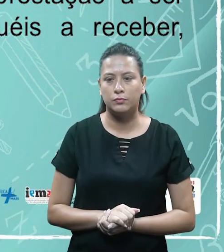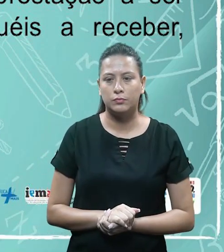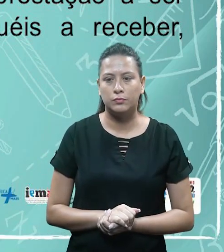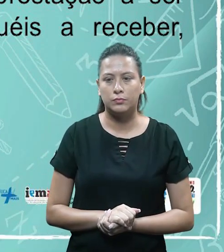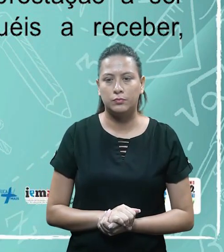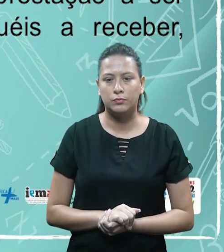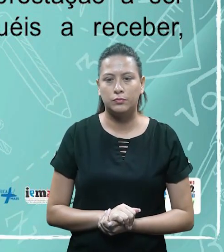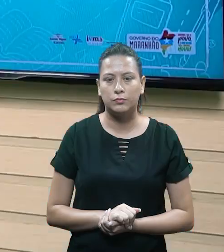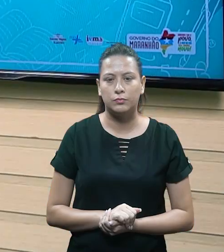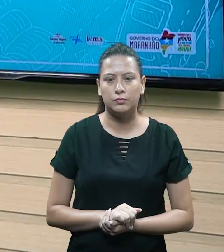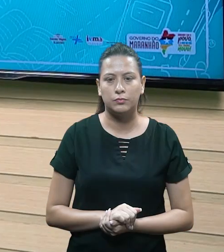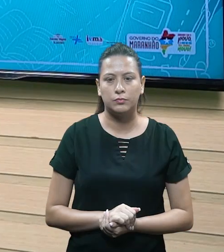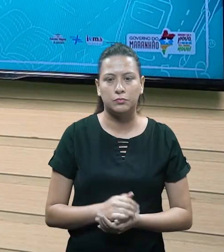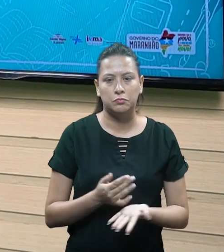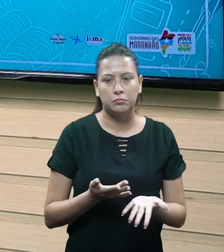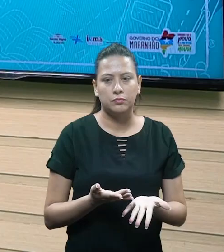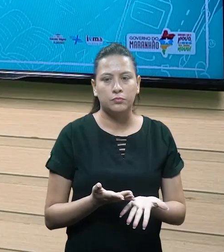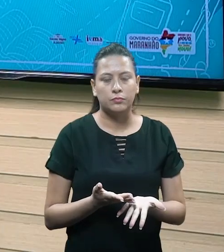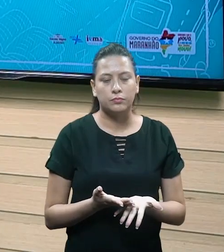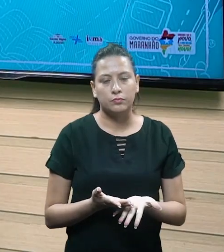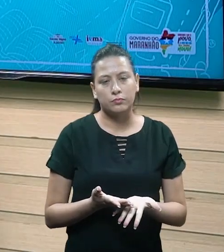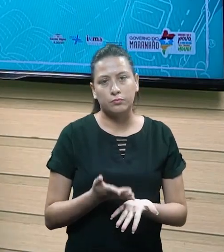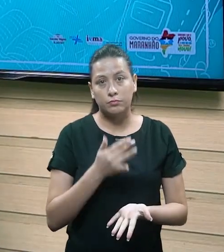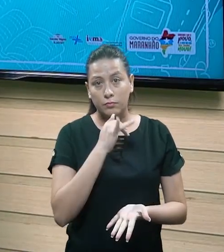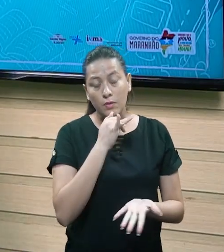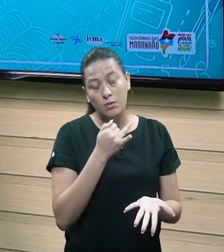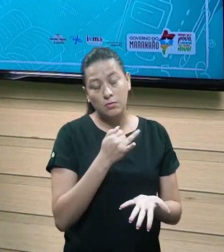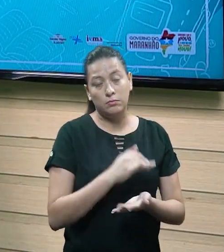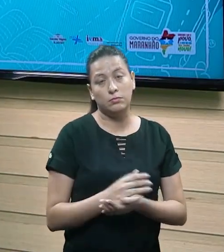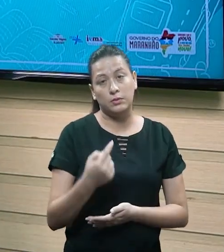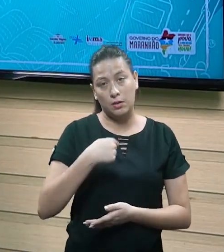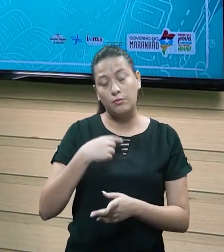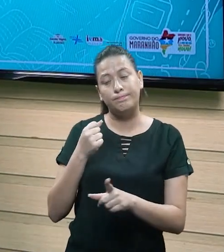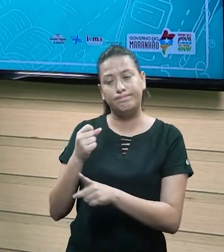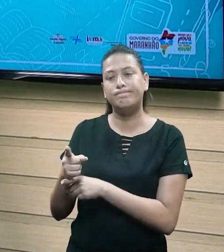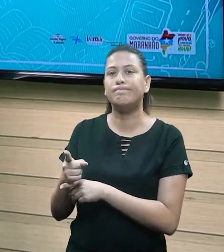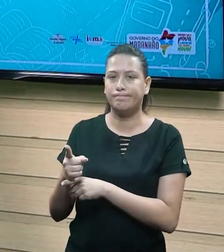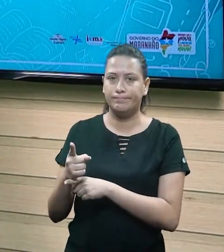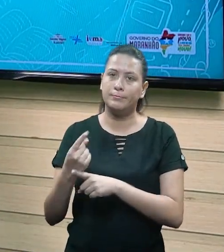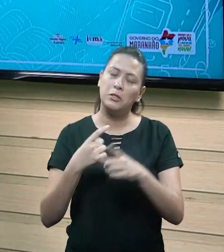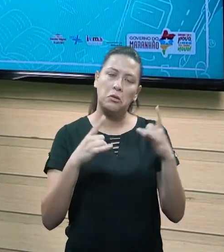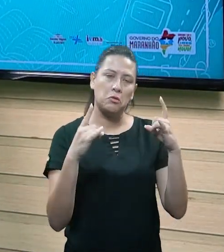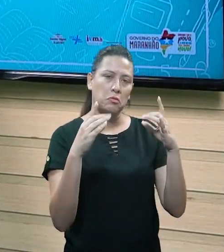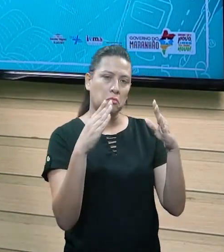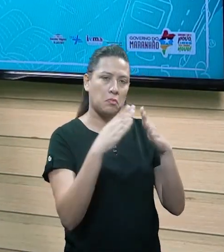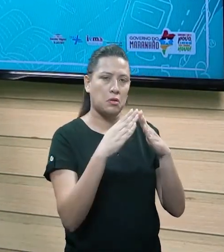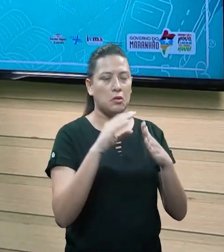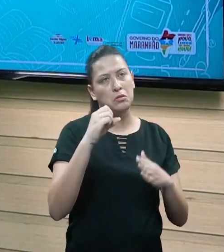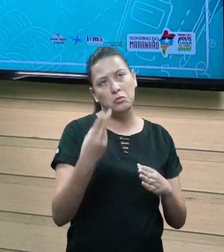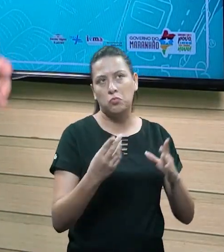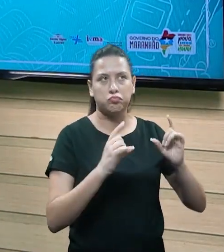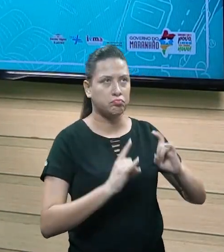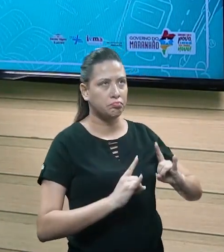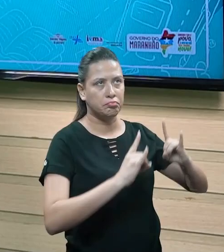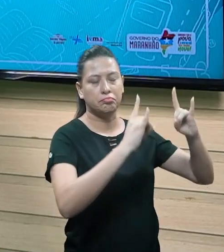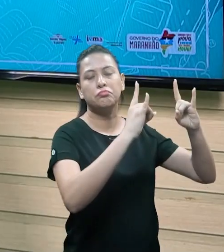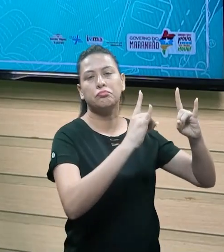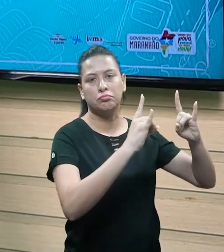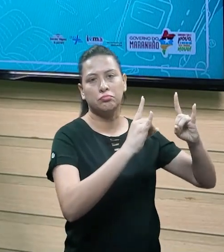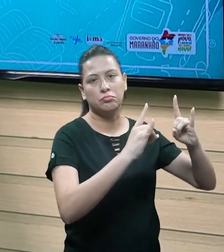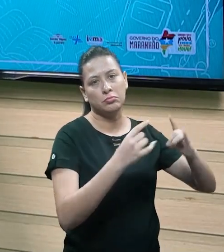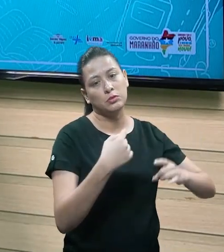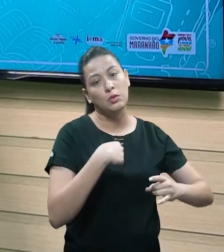prestação a ser paga. Por exemplo, vamos supor que eu adquiri um aluguel de um imóvel, de um apartamento, de uma casa